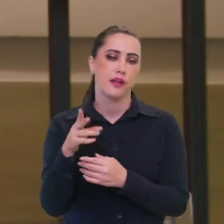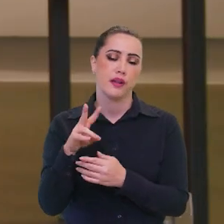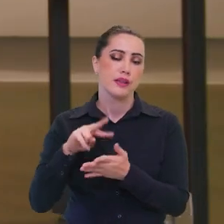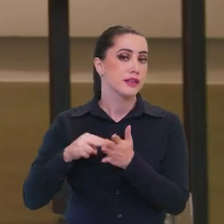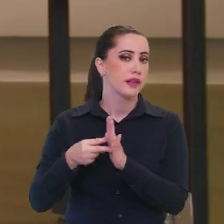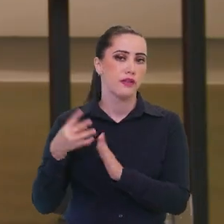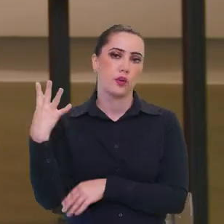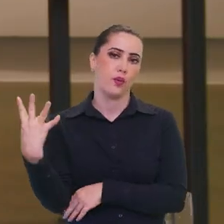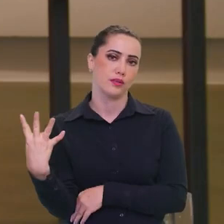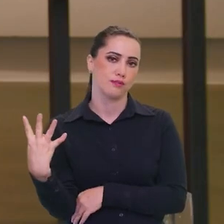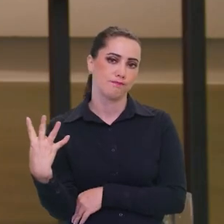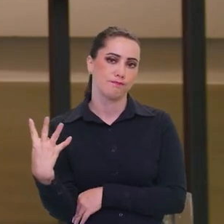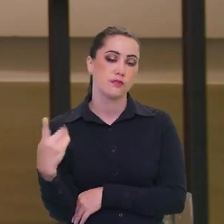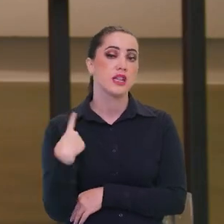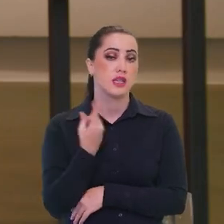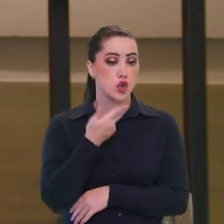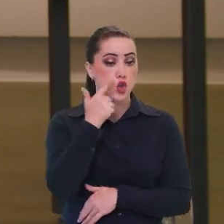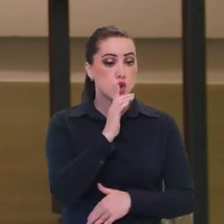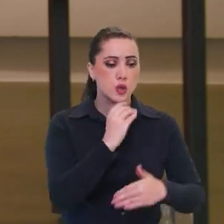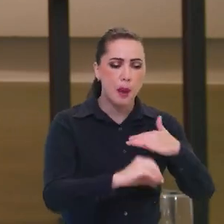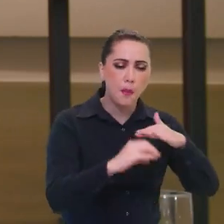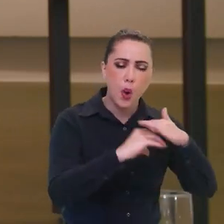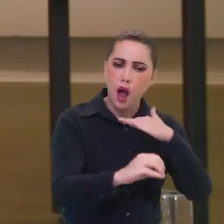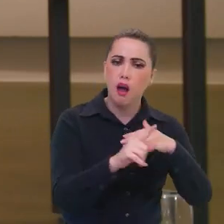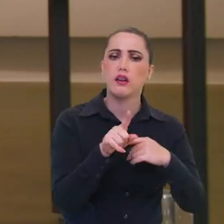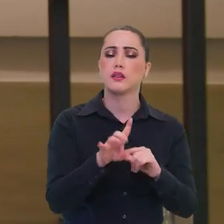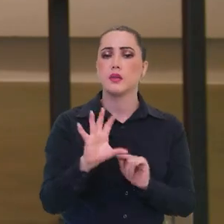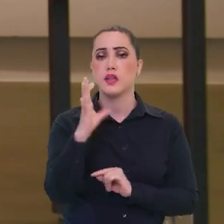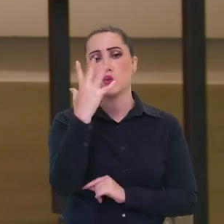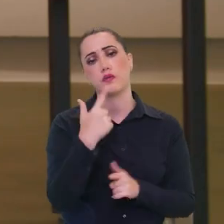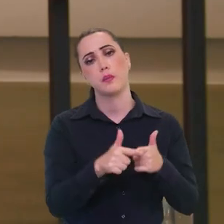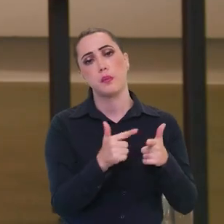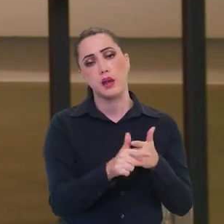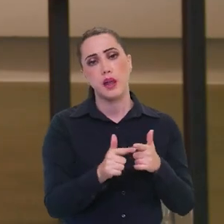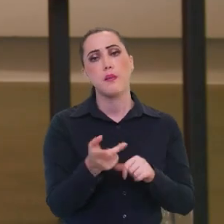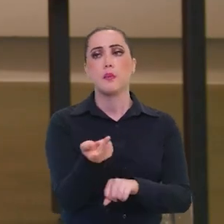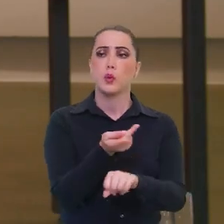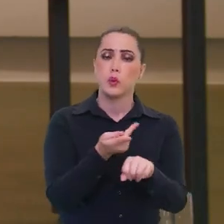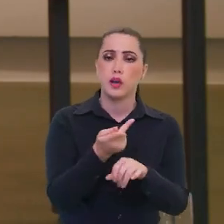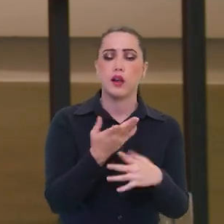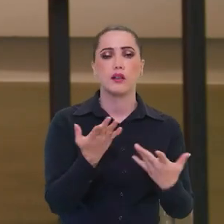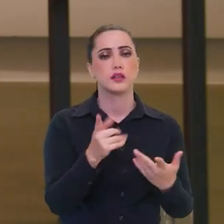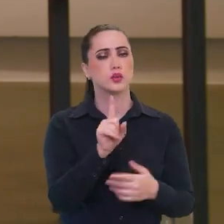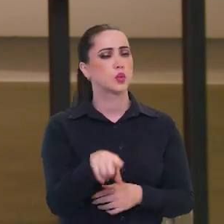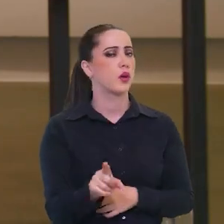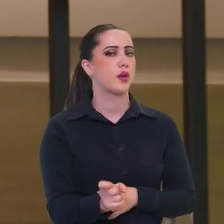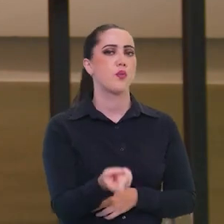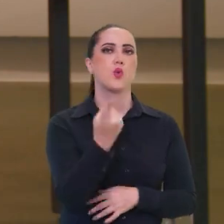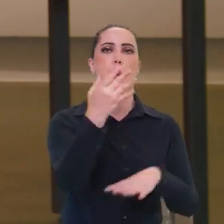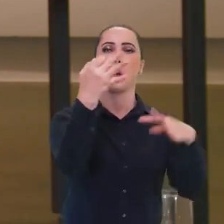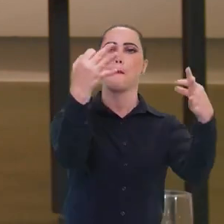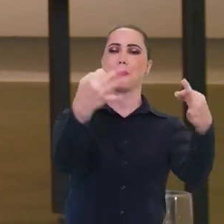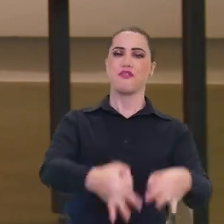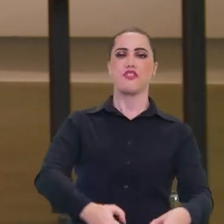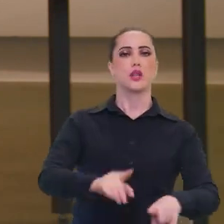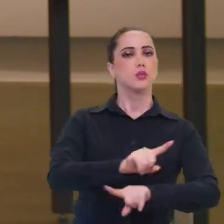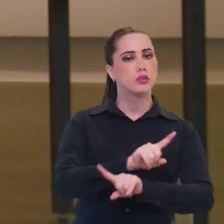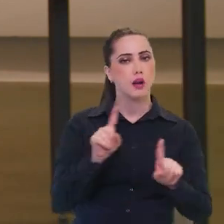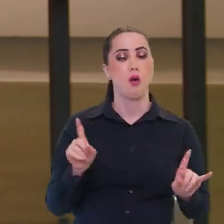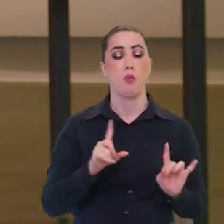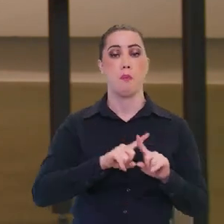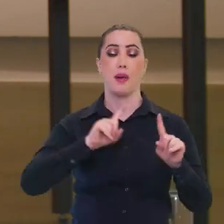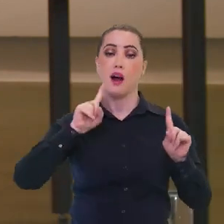fizer o aporte, se a gente der, trouxer soluções também, buscar soluções, não estou dizendo que isso é uma coisa perfeita,